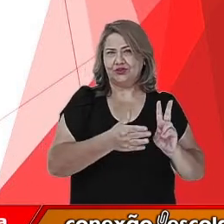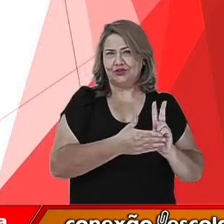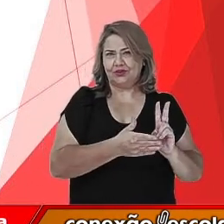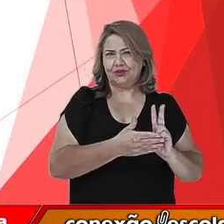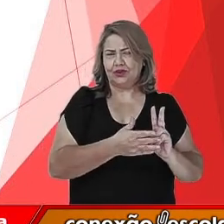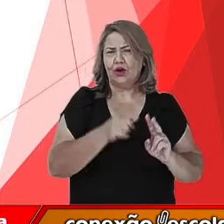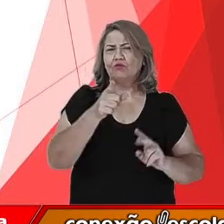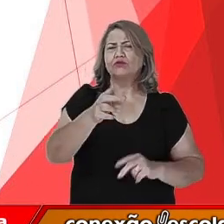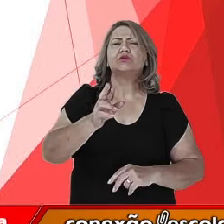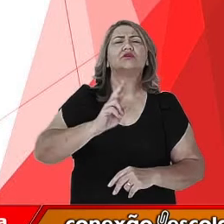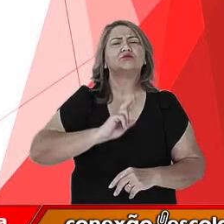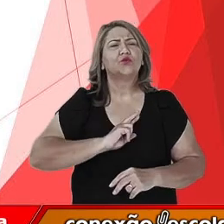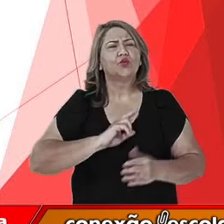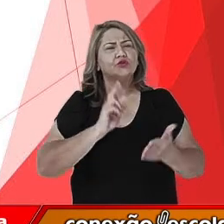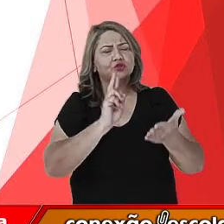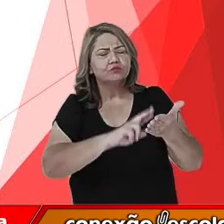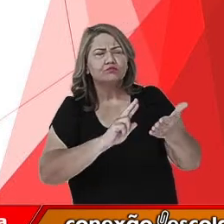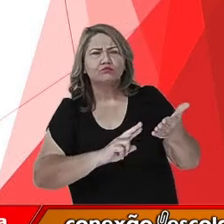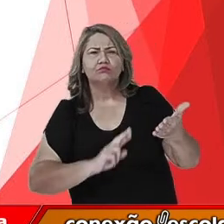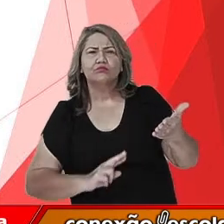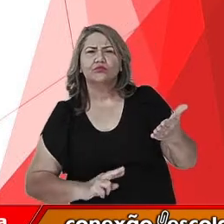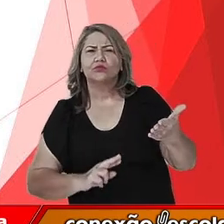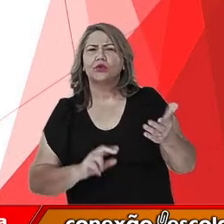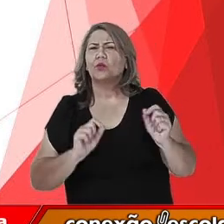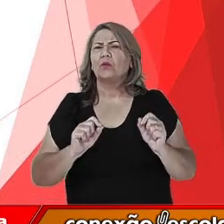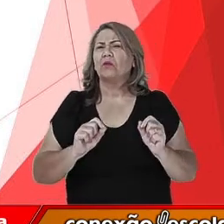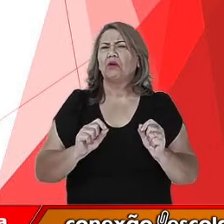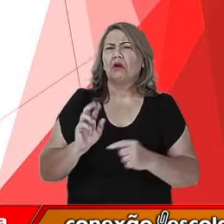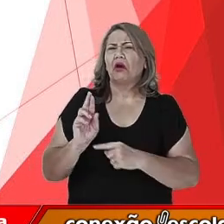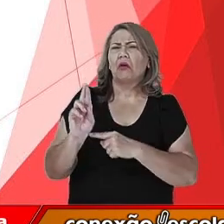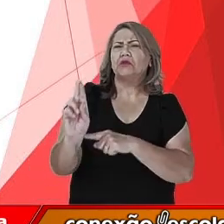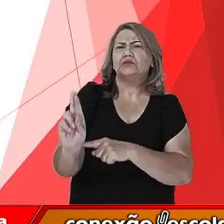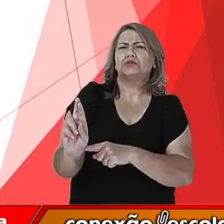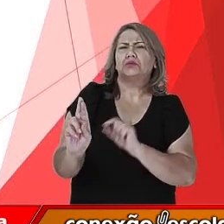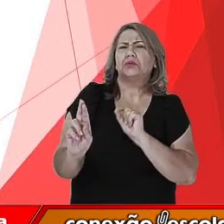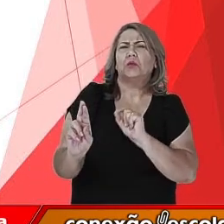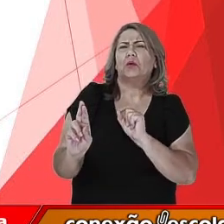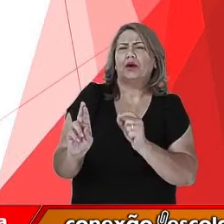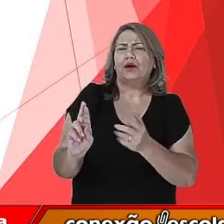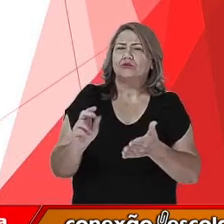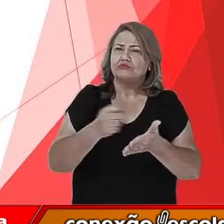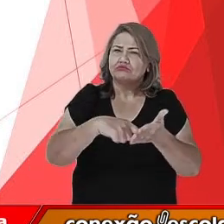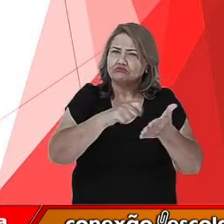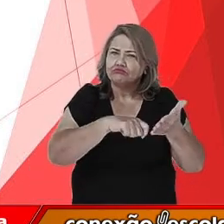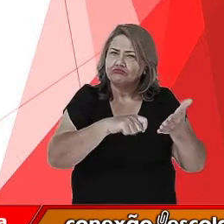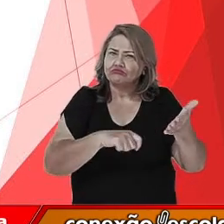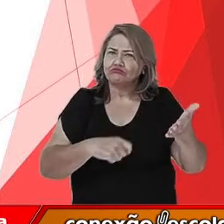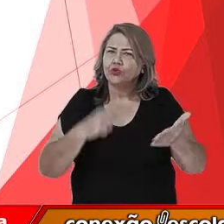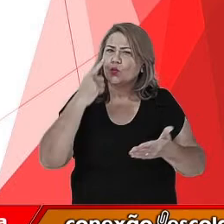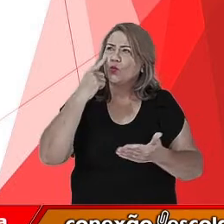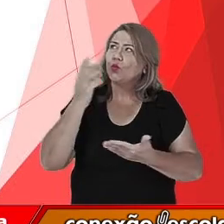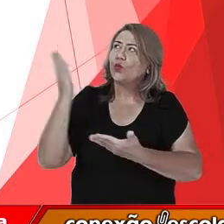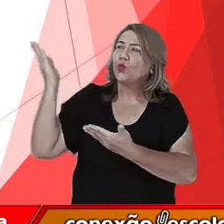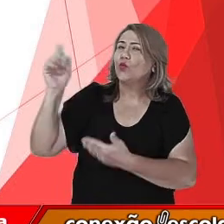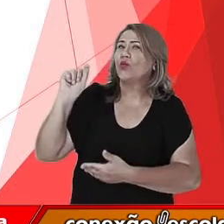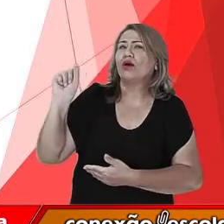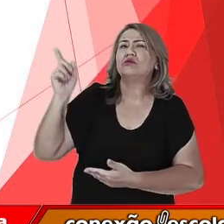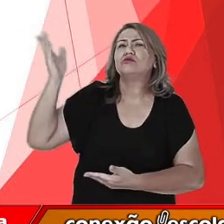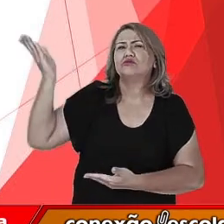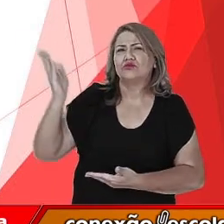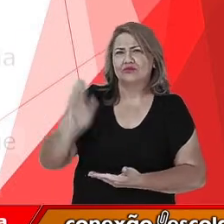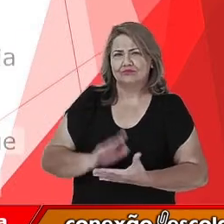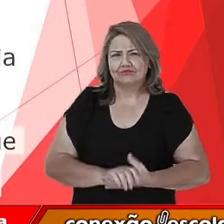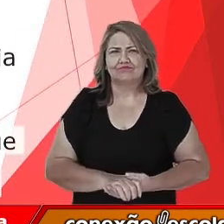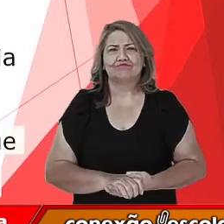E você vai me dizer o que é que está sendo representado, você vai escrever no seu caderno o que é que se representa aí.